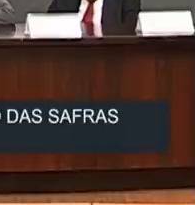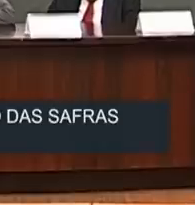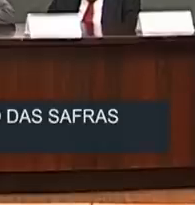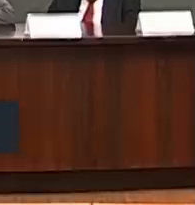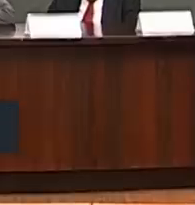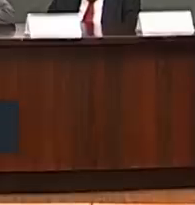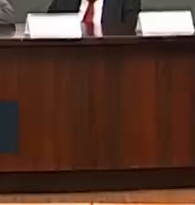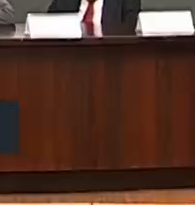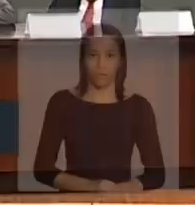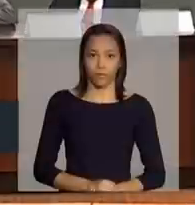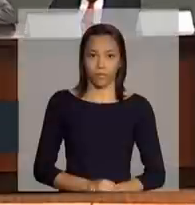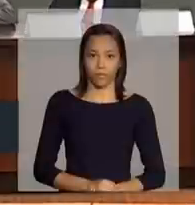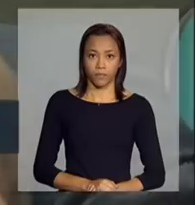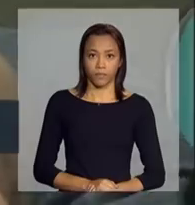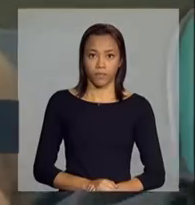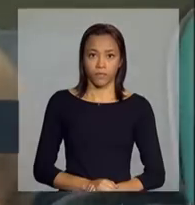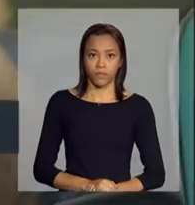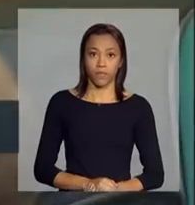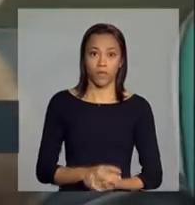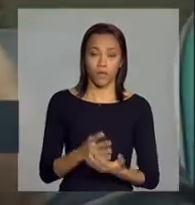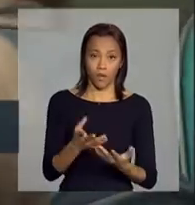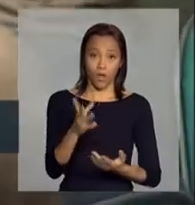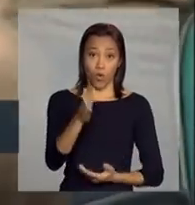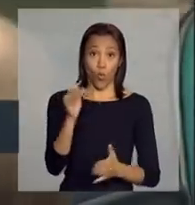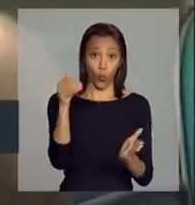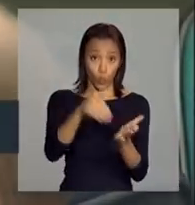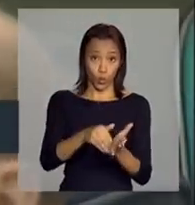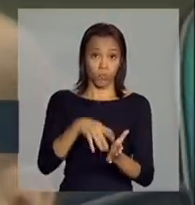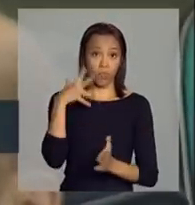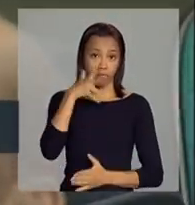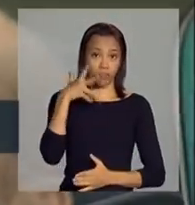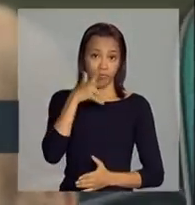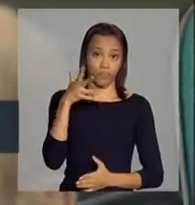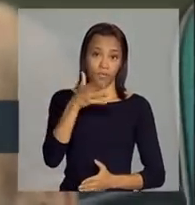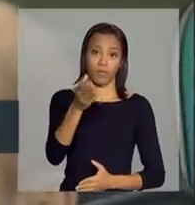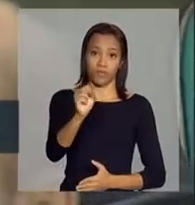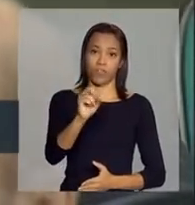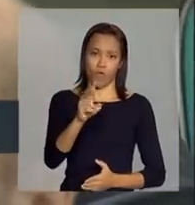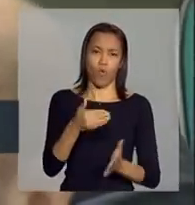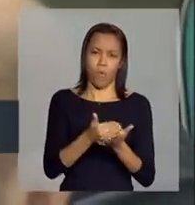Benilson Ferreira, Agência Estado. Como o Cid foi o último a falar, vamos começar por ele.